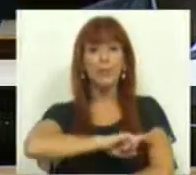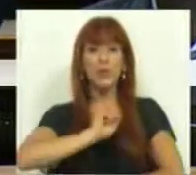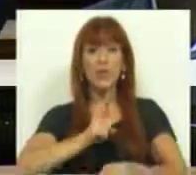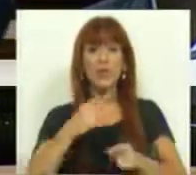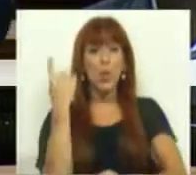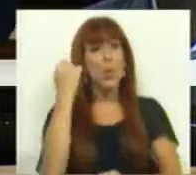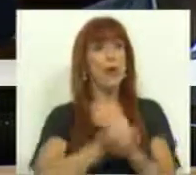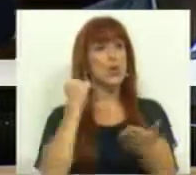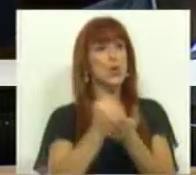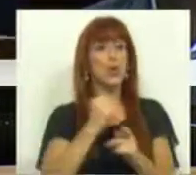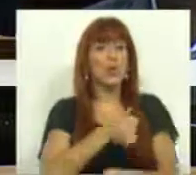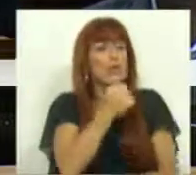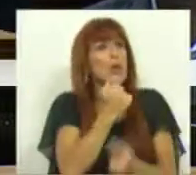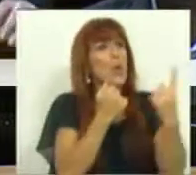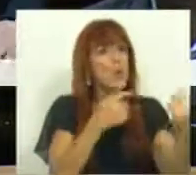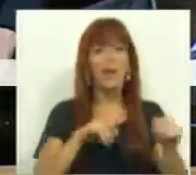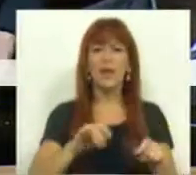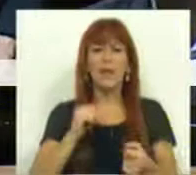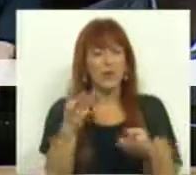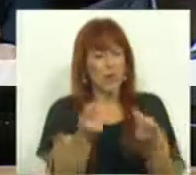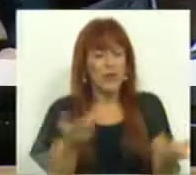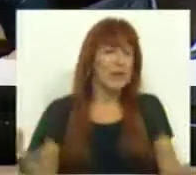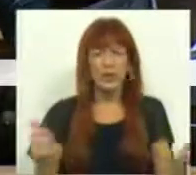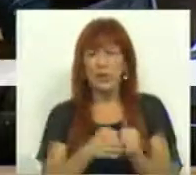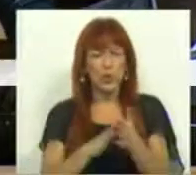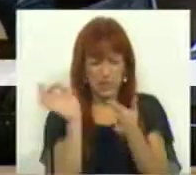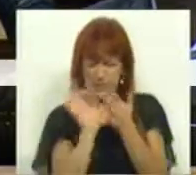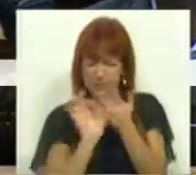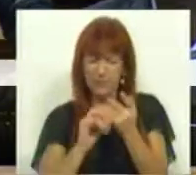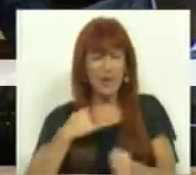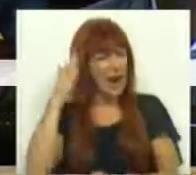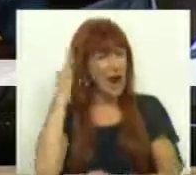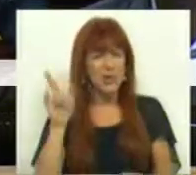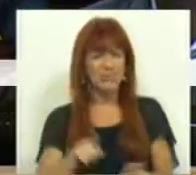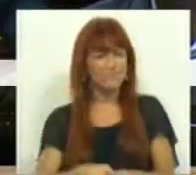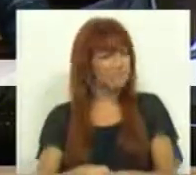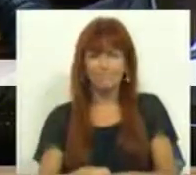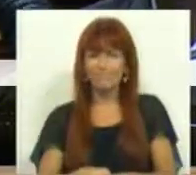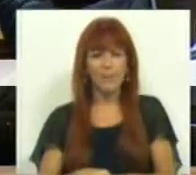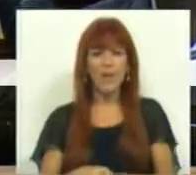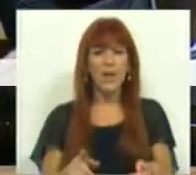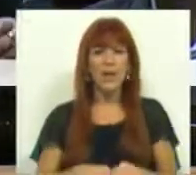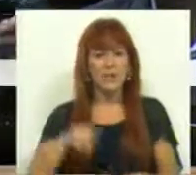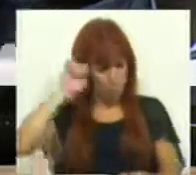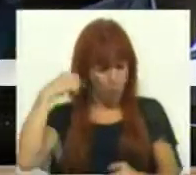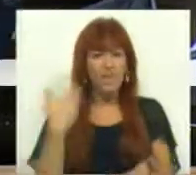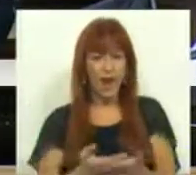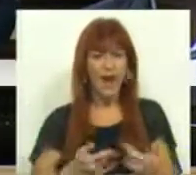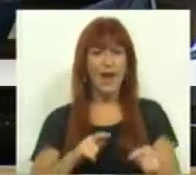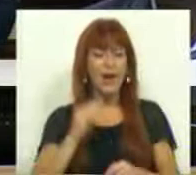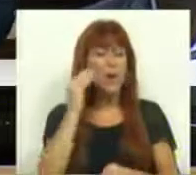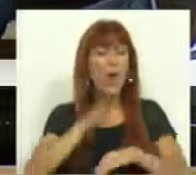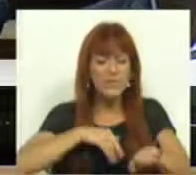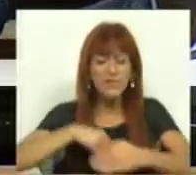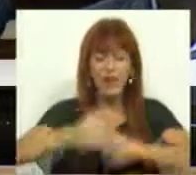de um notário por medida e por conta. E todos estes aspectos nos parecem, de facto, não só comprometer os